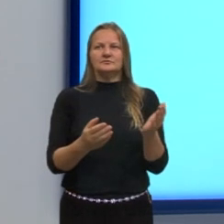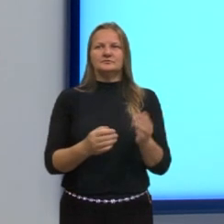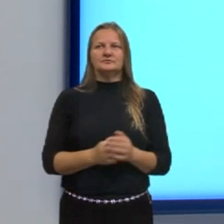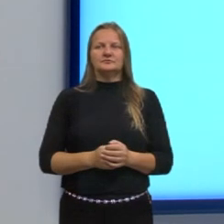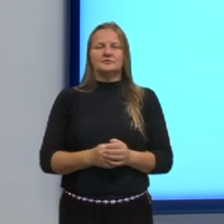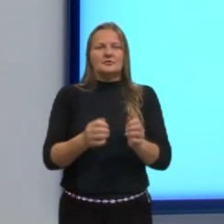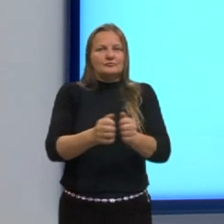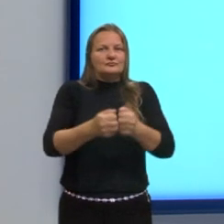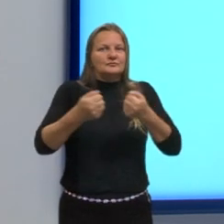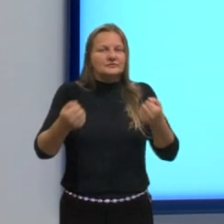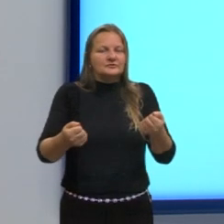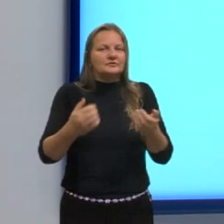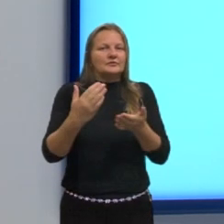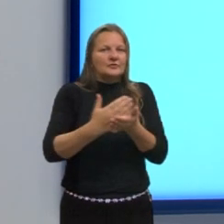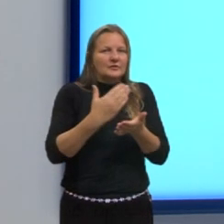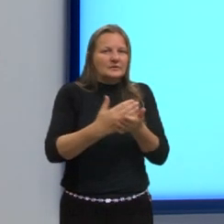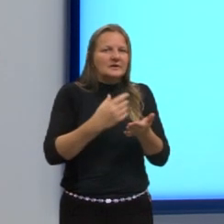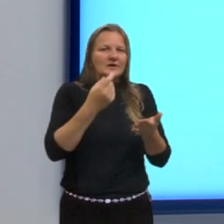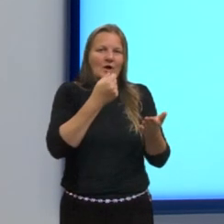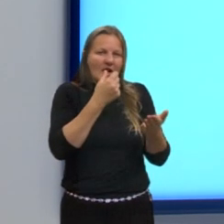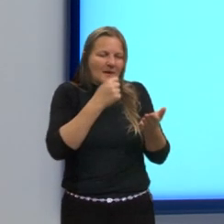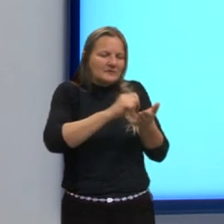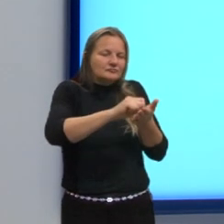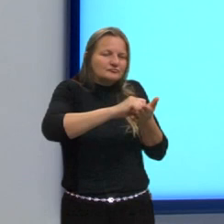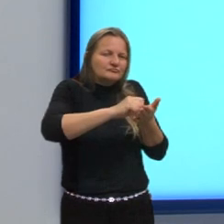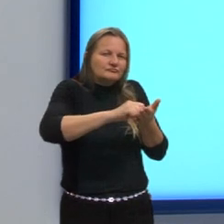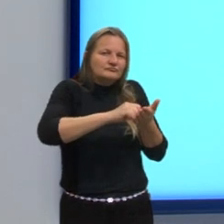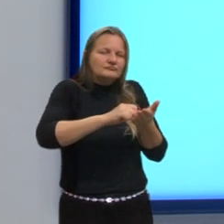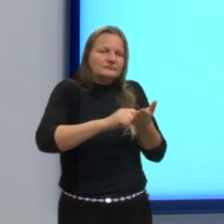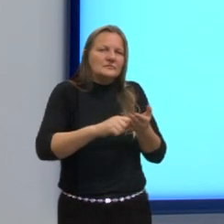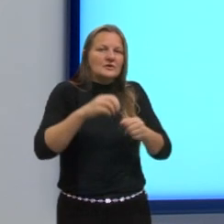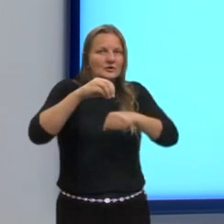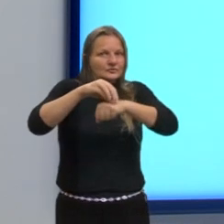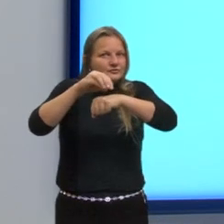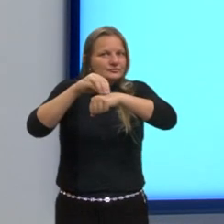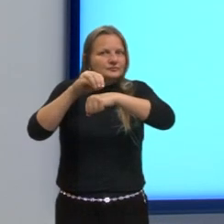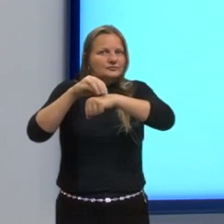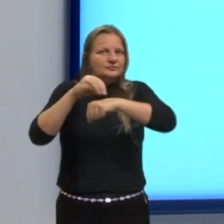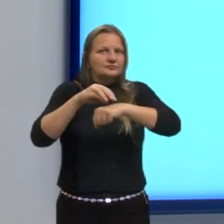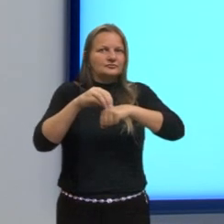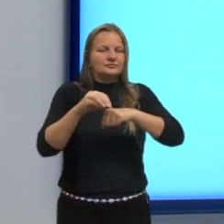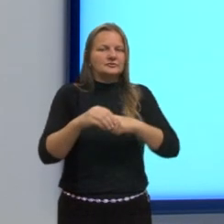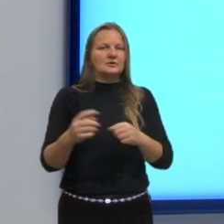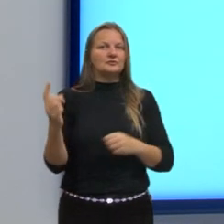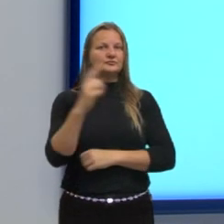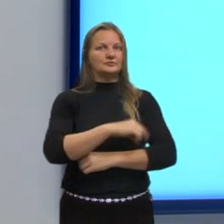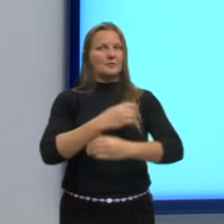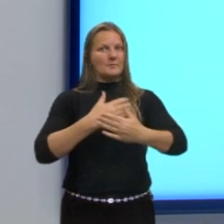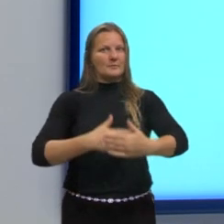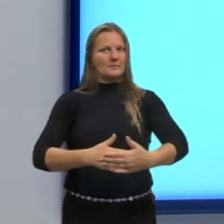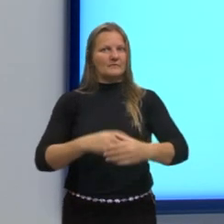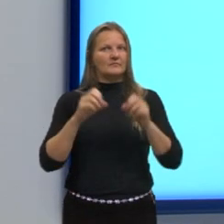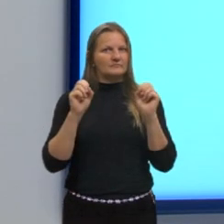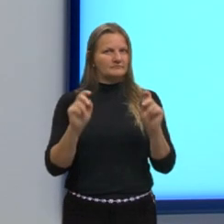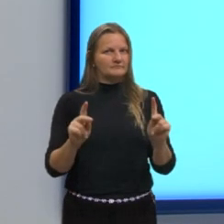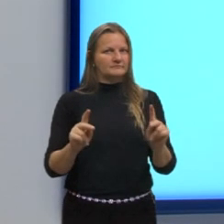a tua agenda, pega o teu caderninho e anota que vai ter dicas muito boas para o dia da prova. Tá bom?